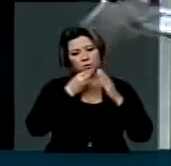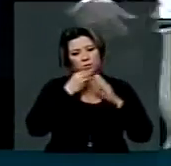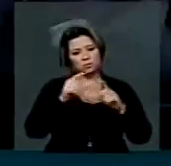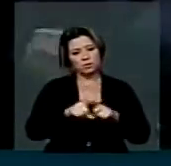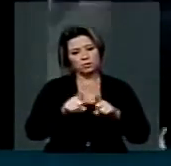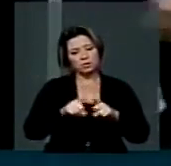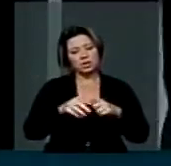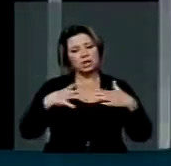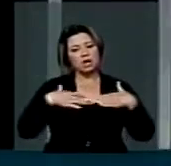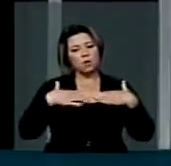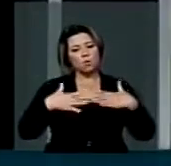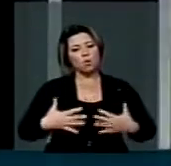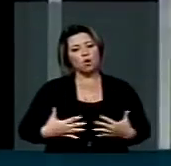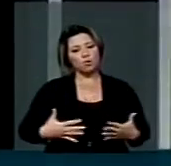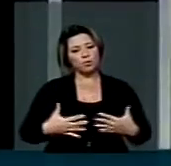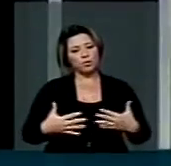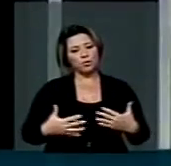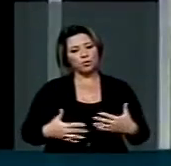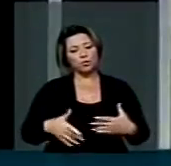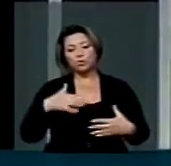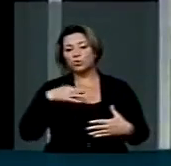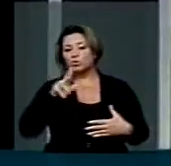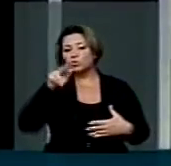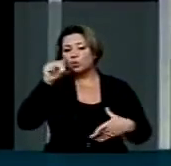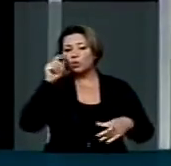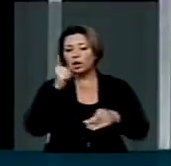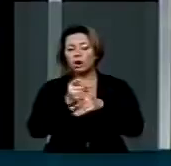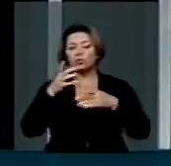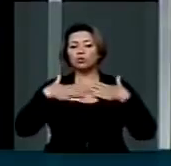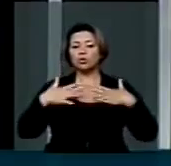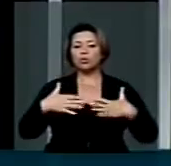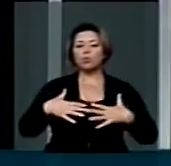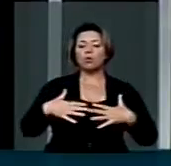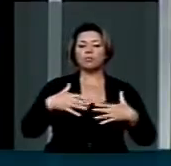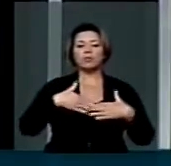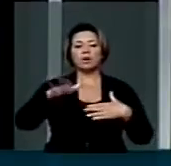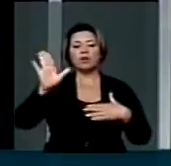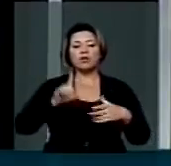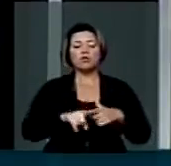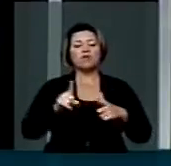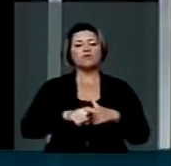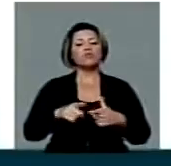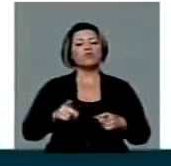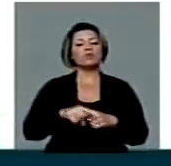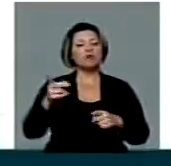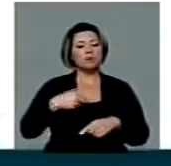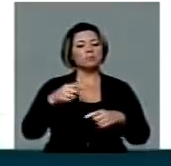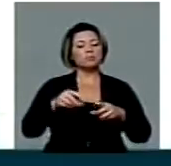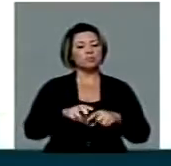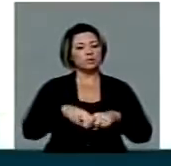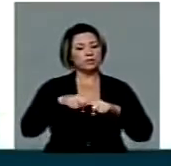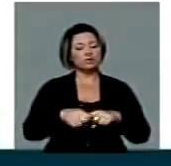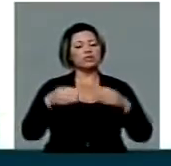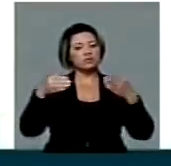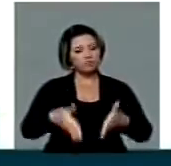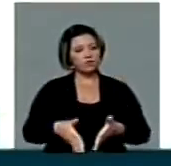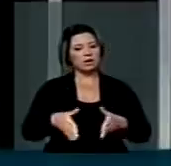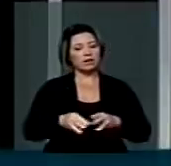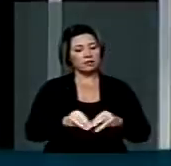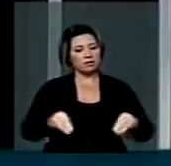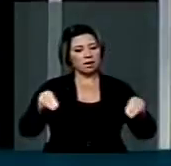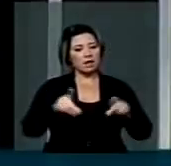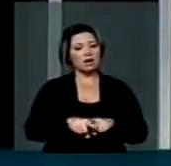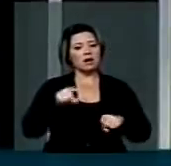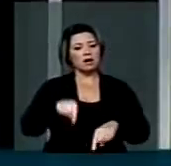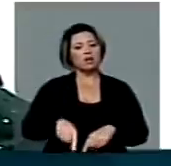levaram o corpo dele, nunca foi achado, jogaram numa caminhonete e tal. E é por isso que eles estão lá, que eles querem ficar no